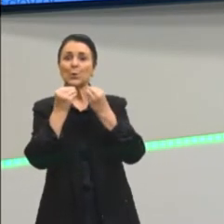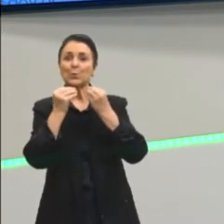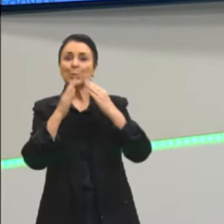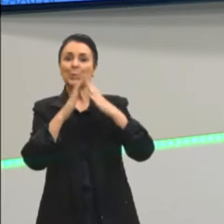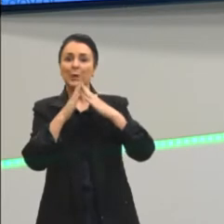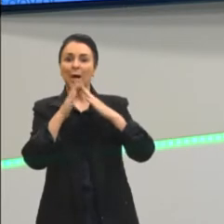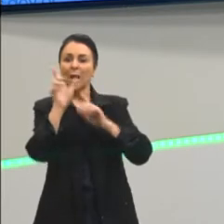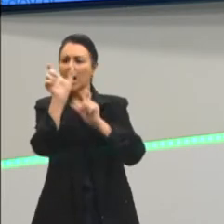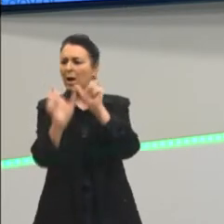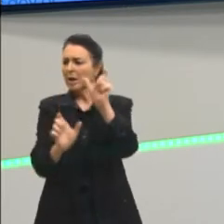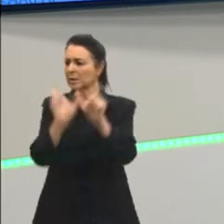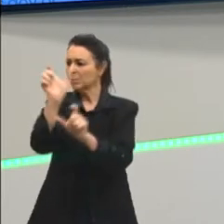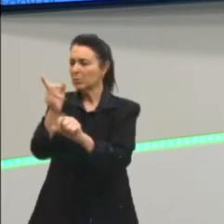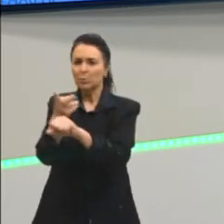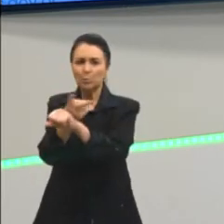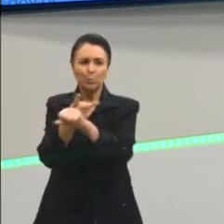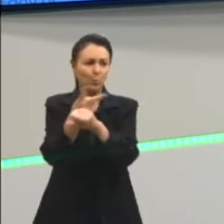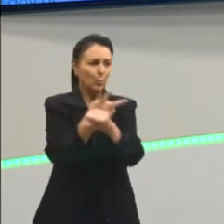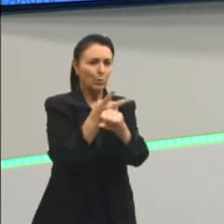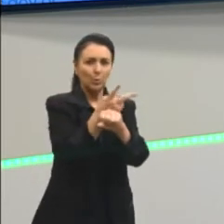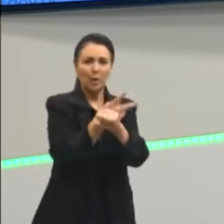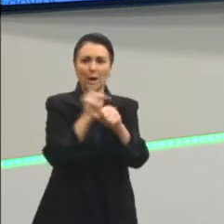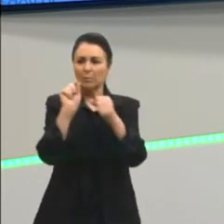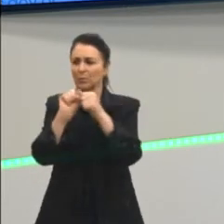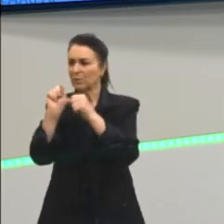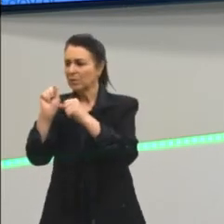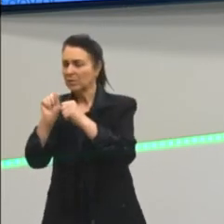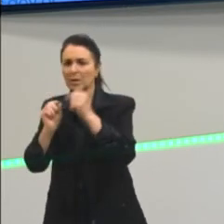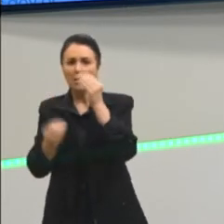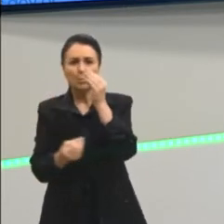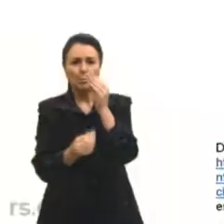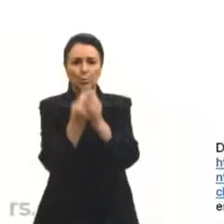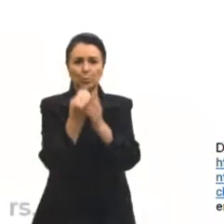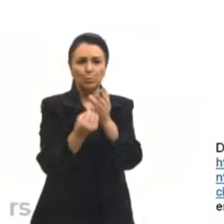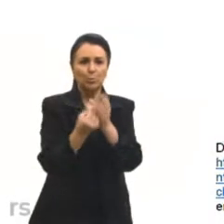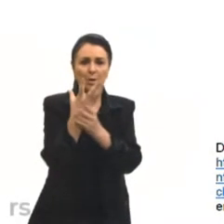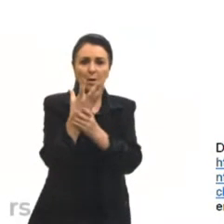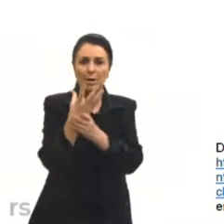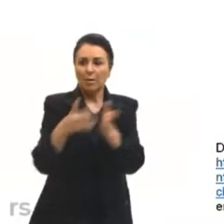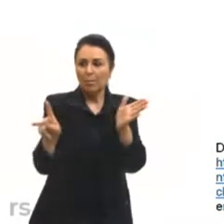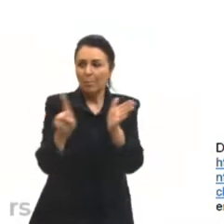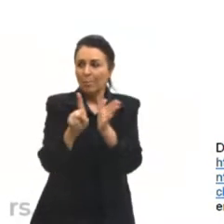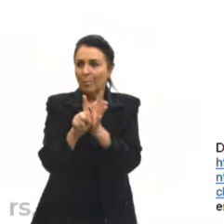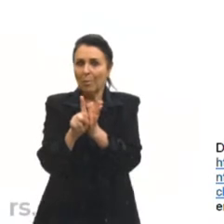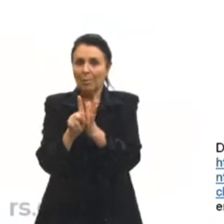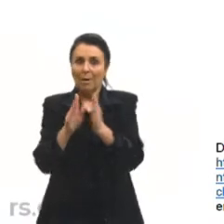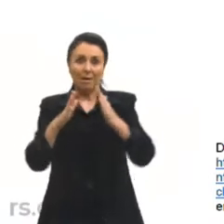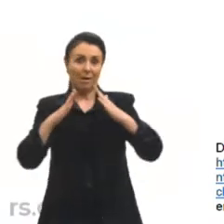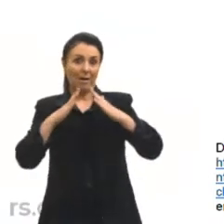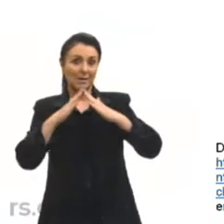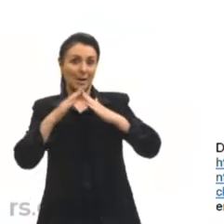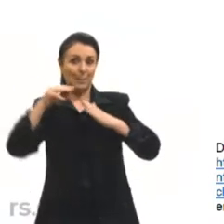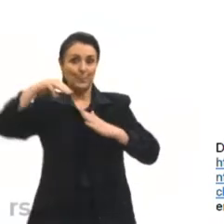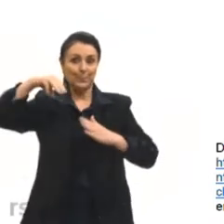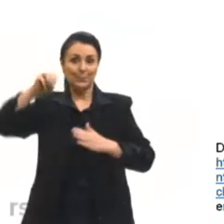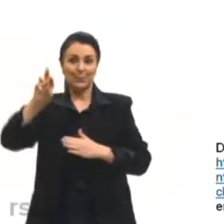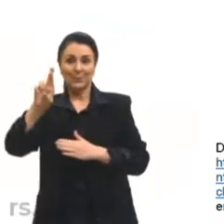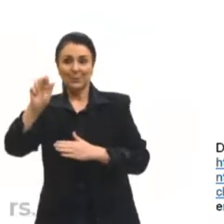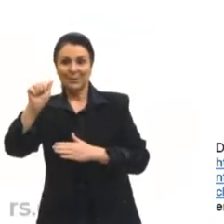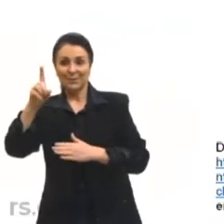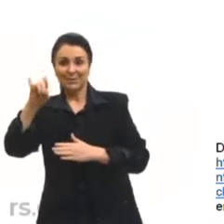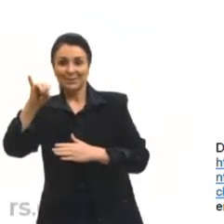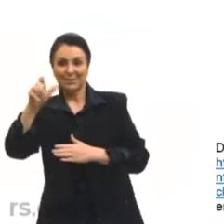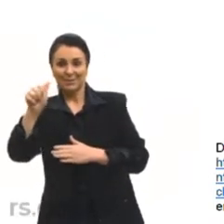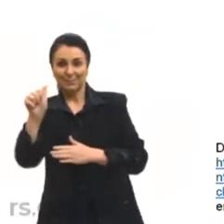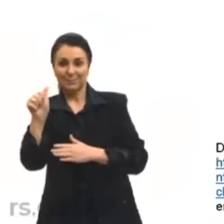começaram a procurar e fabricar e produzir e construir moradias. Então, eu trouxe aqui